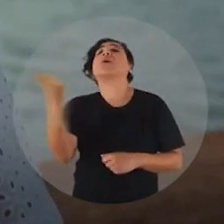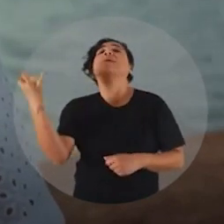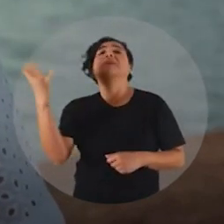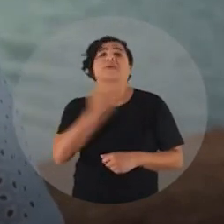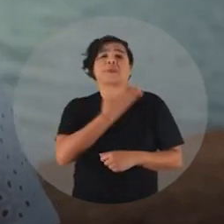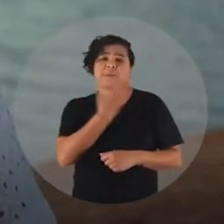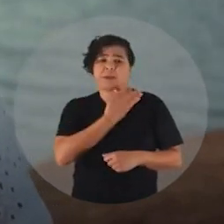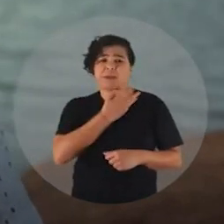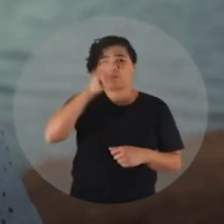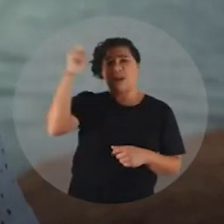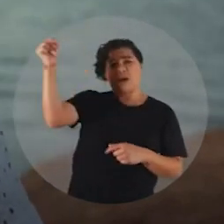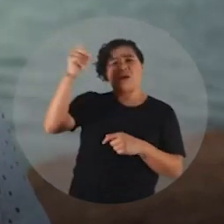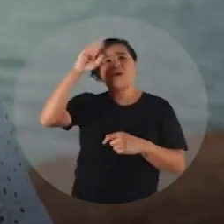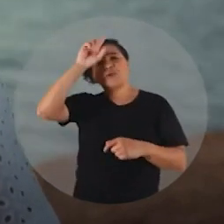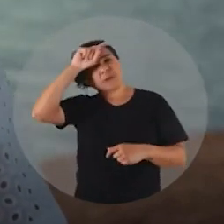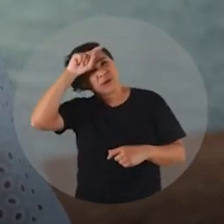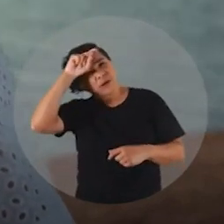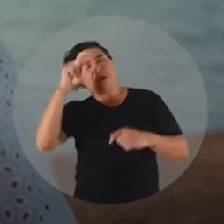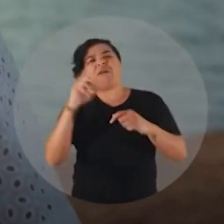desesperados no hospital.